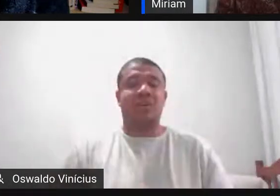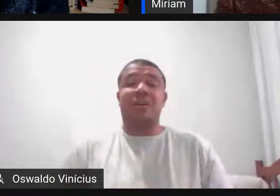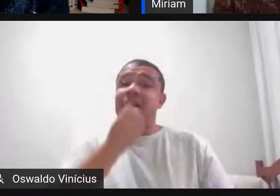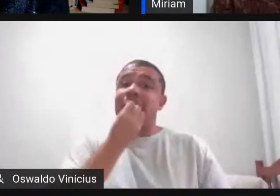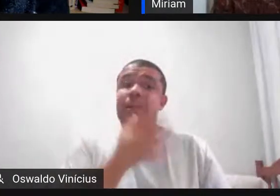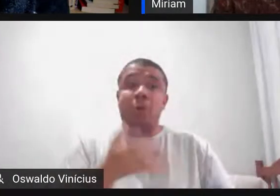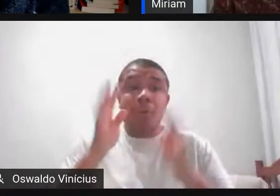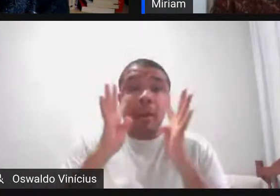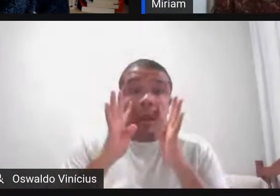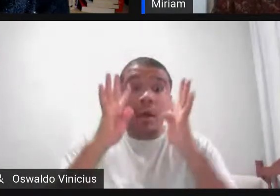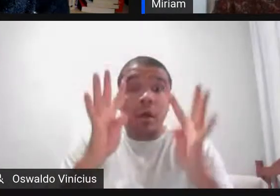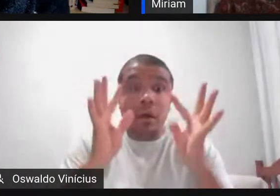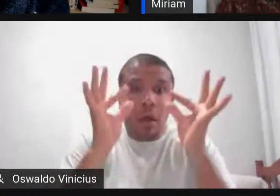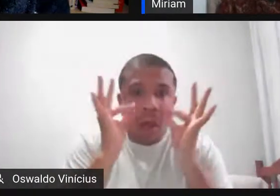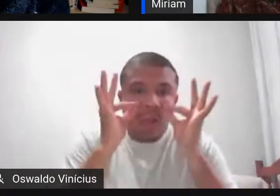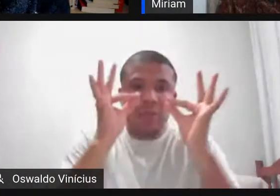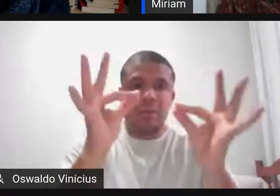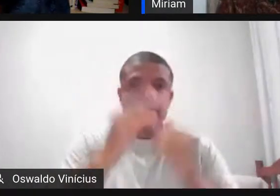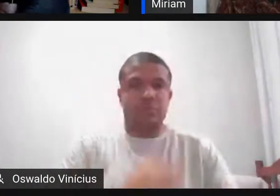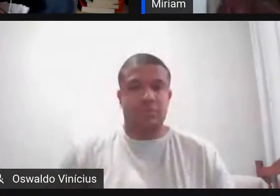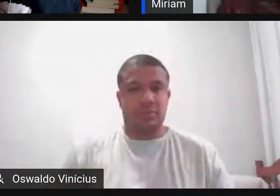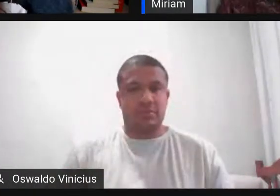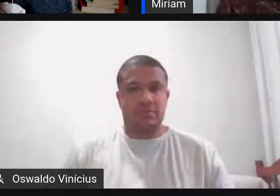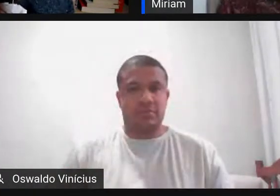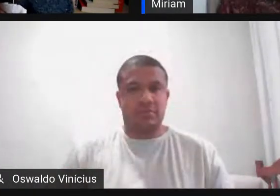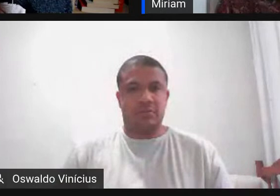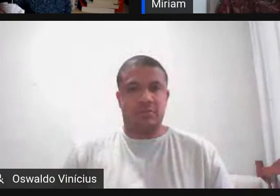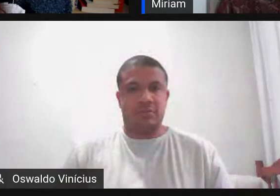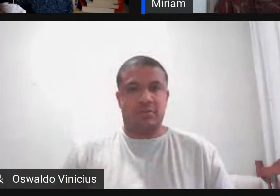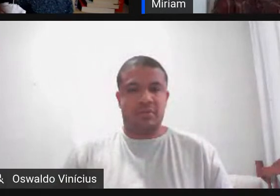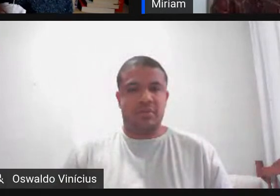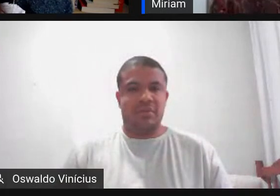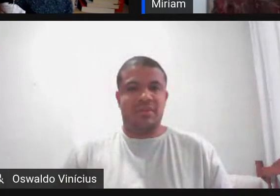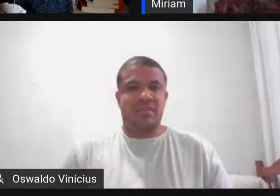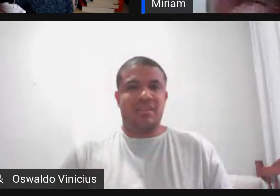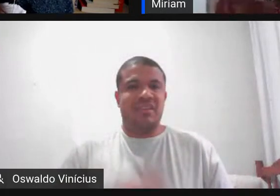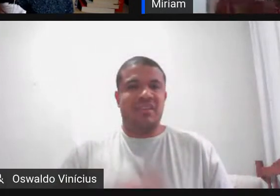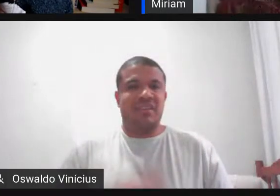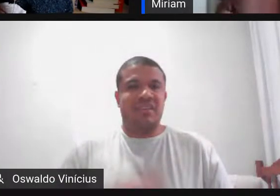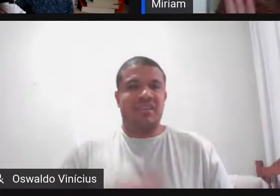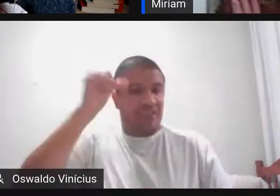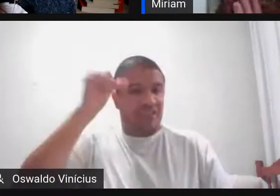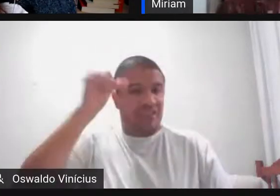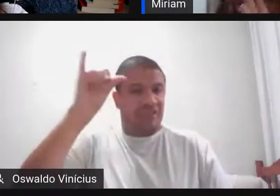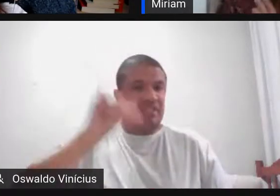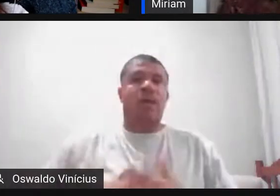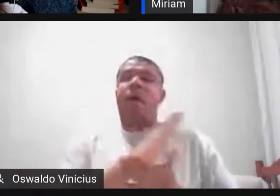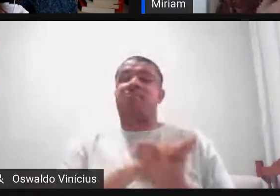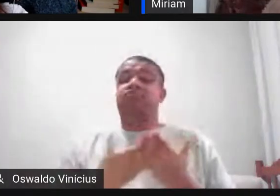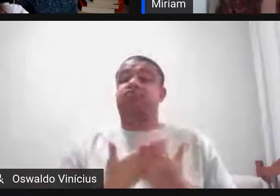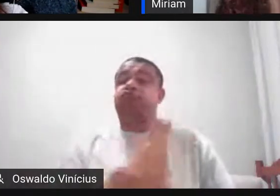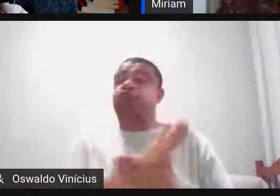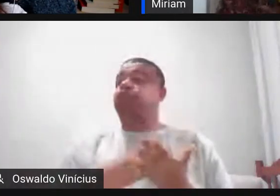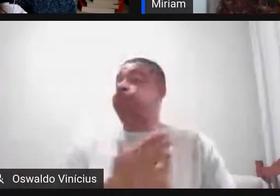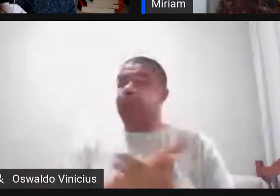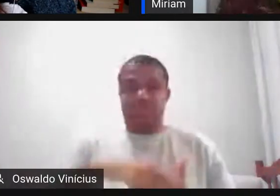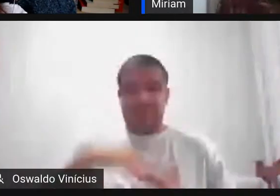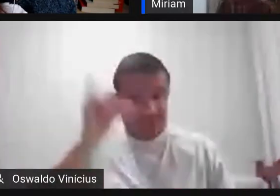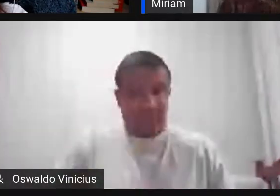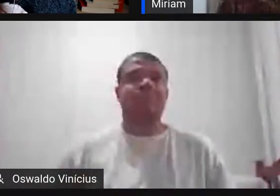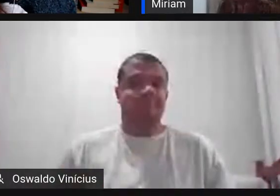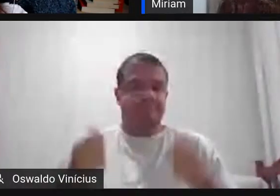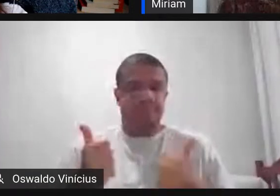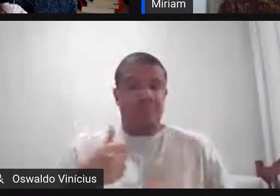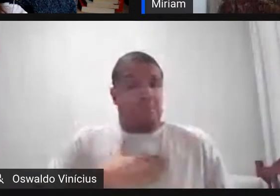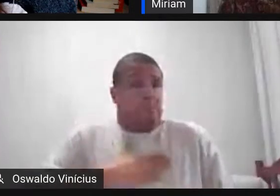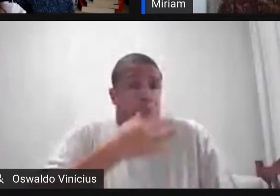atenção mesmo e para não ser tão desgastante né então tentar tirar proveito de tudo eu acho eu sou dessa opinião